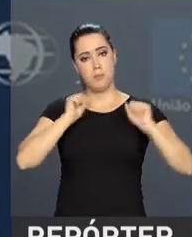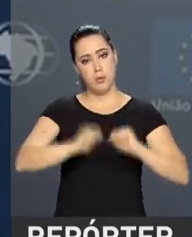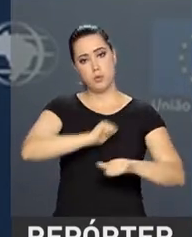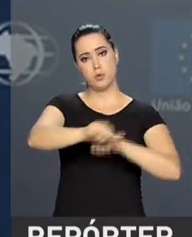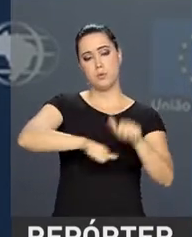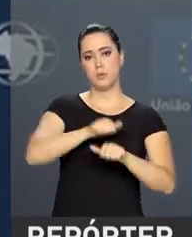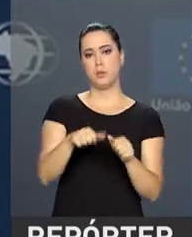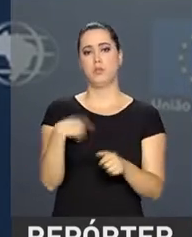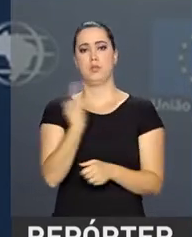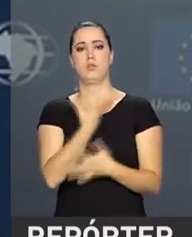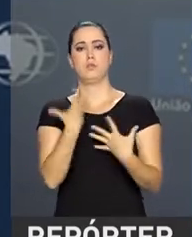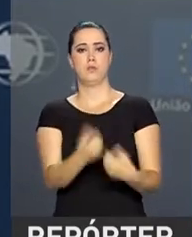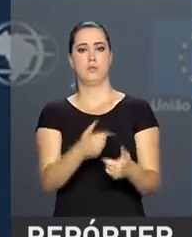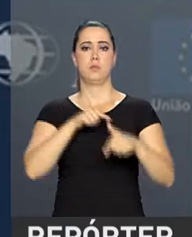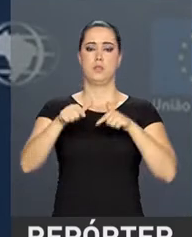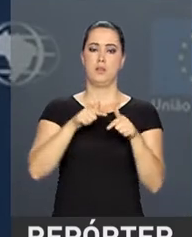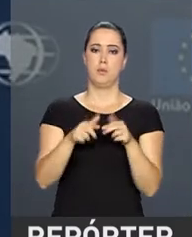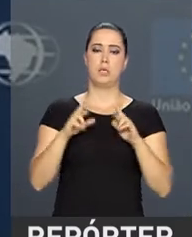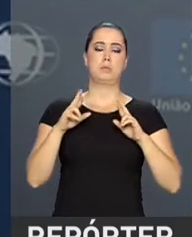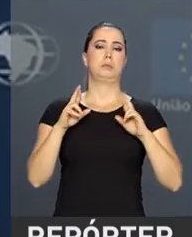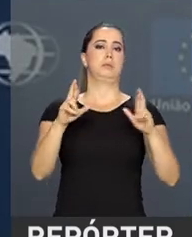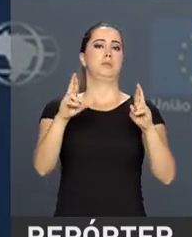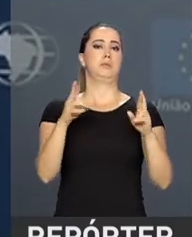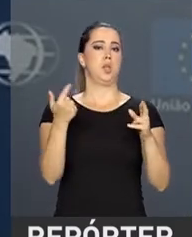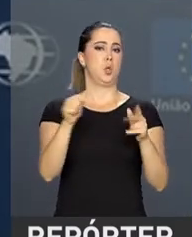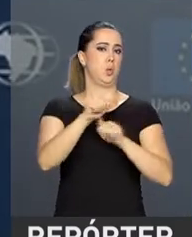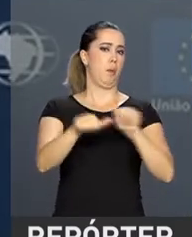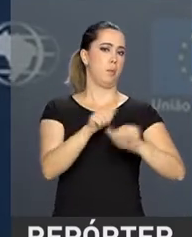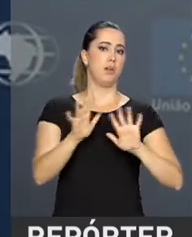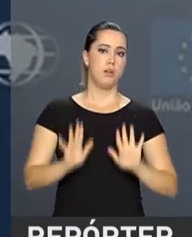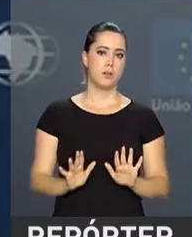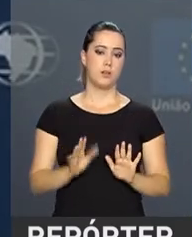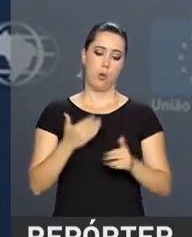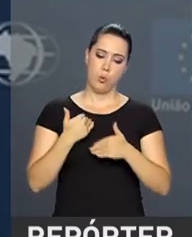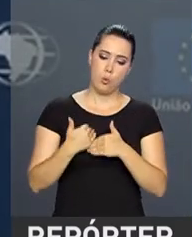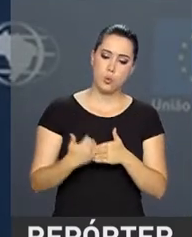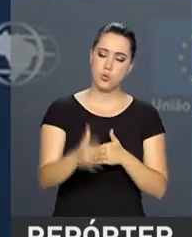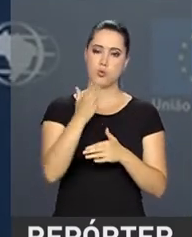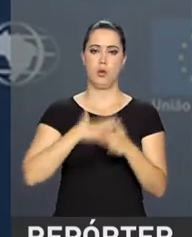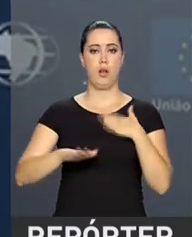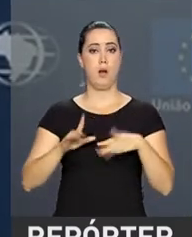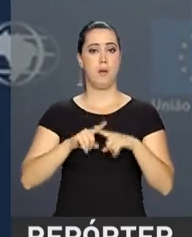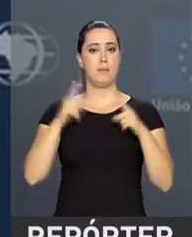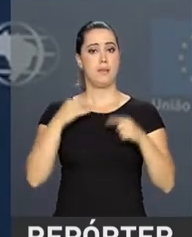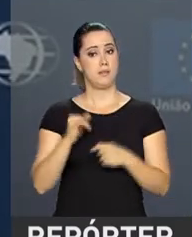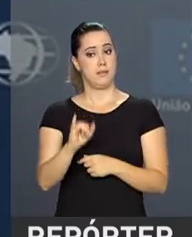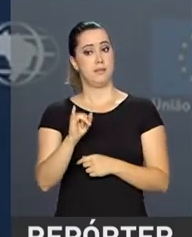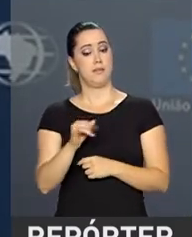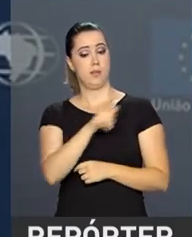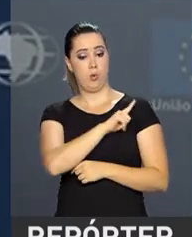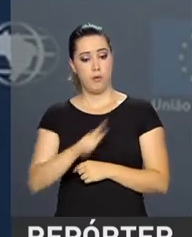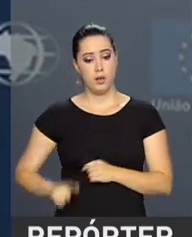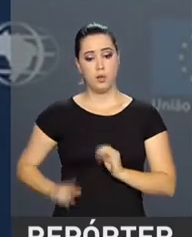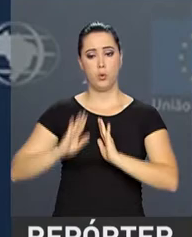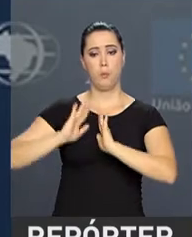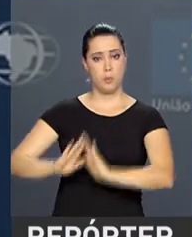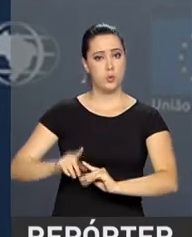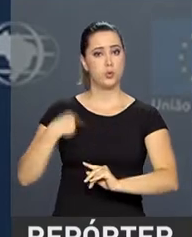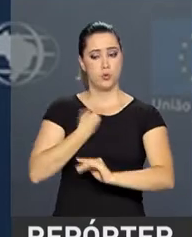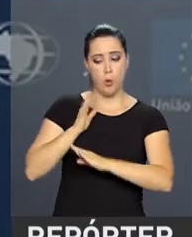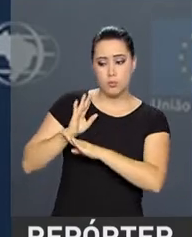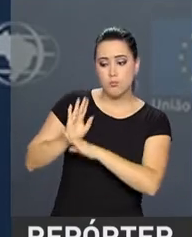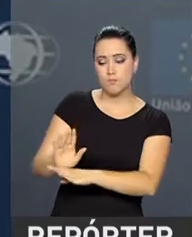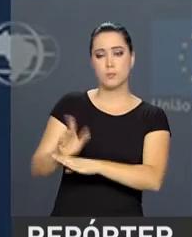e torcer para que não mude. Mas se mudar e o governo do Rio de Janeiro nos solicitar, sem sombra de dúvida, nós voltaremos a dar